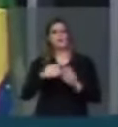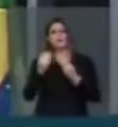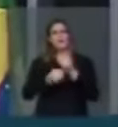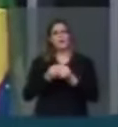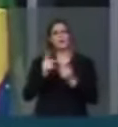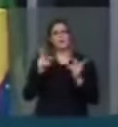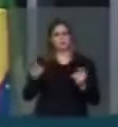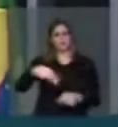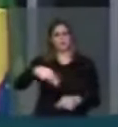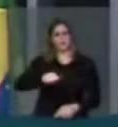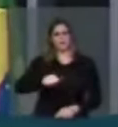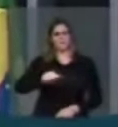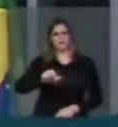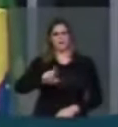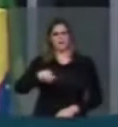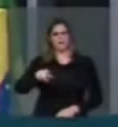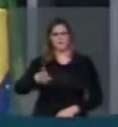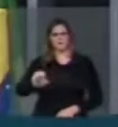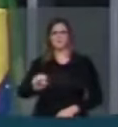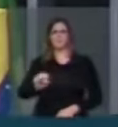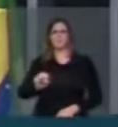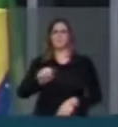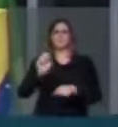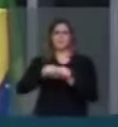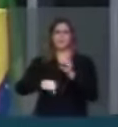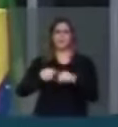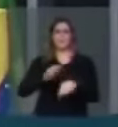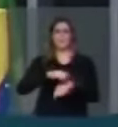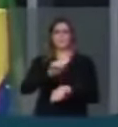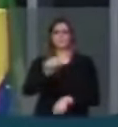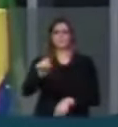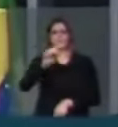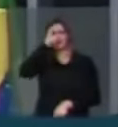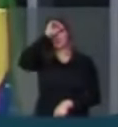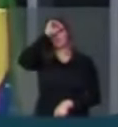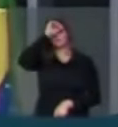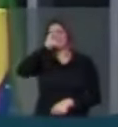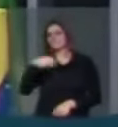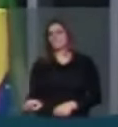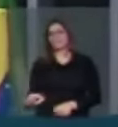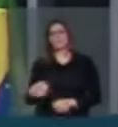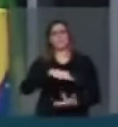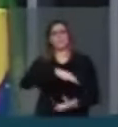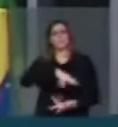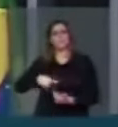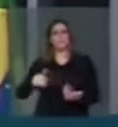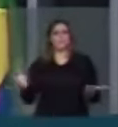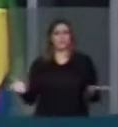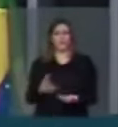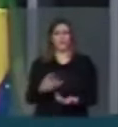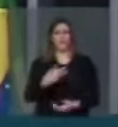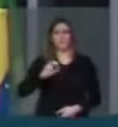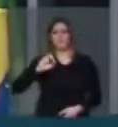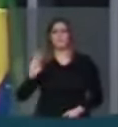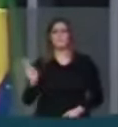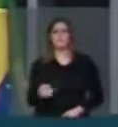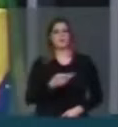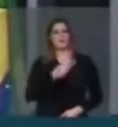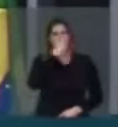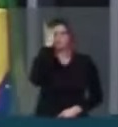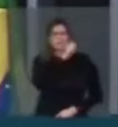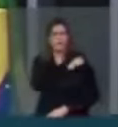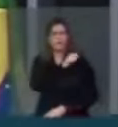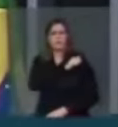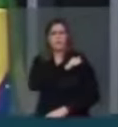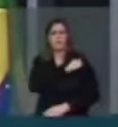mesmo que matou mais de 100 milhões de inocentes pelo mundo. Vejam os currículos escolares de hoje, onde 30 milhões de alunos do